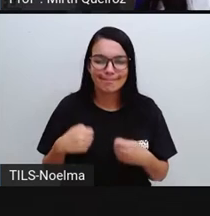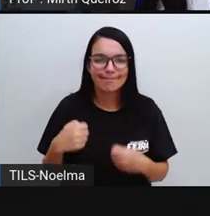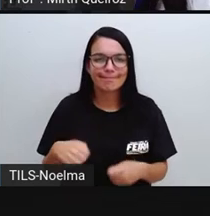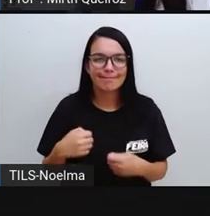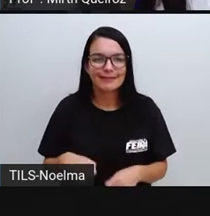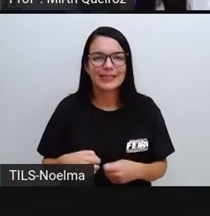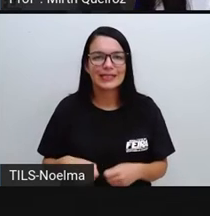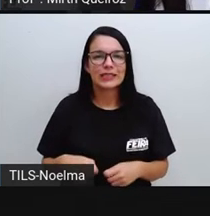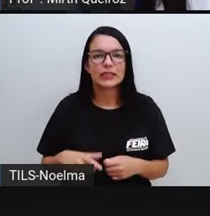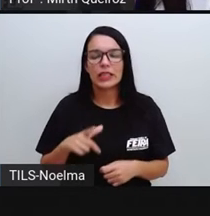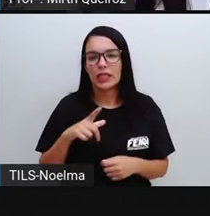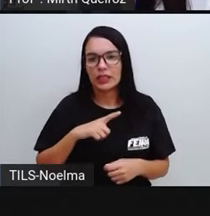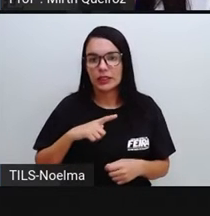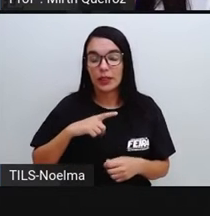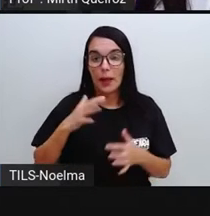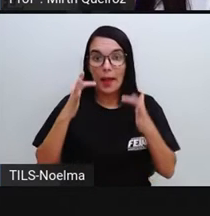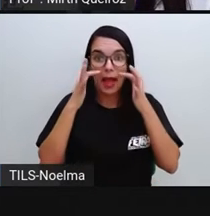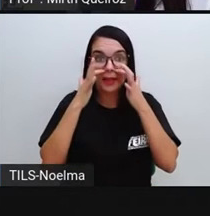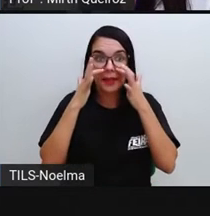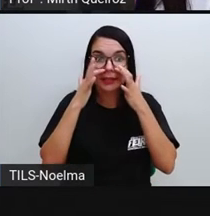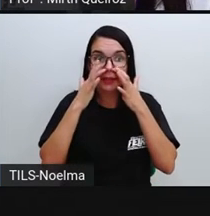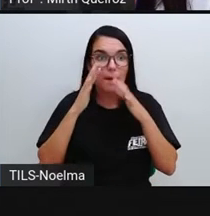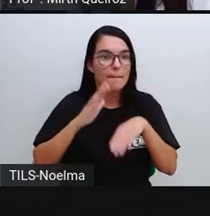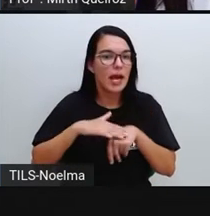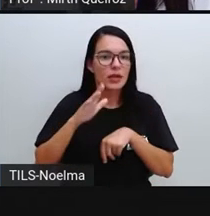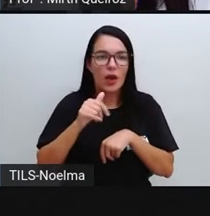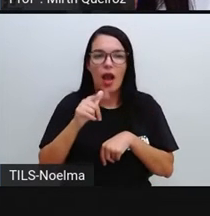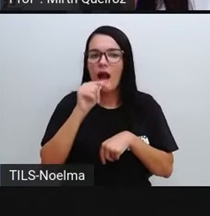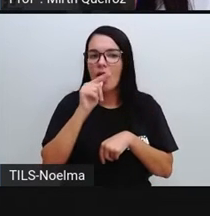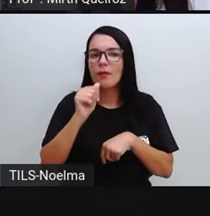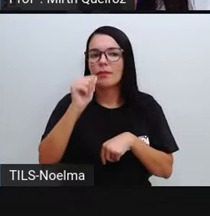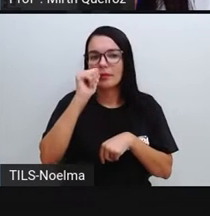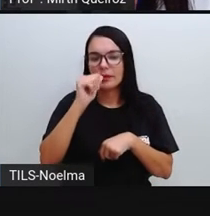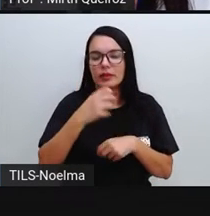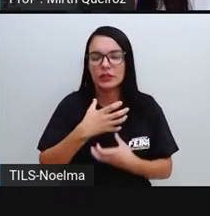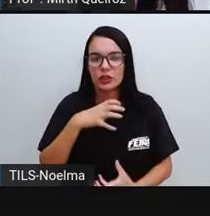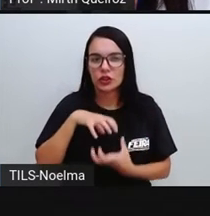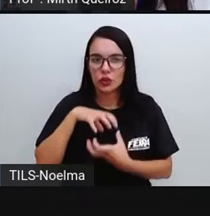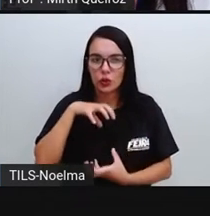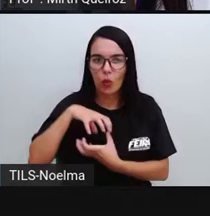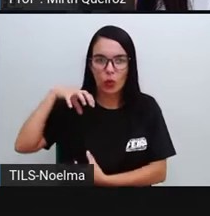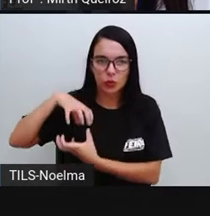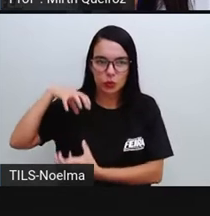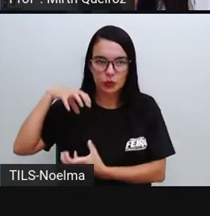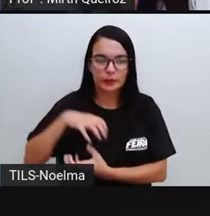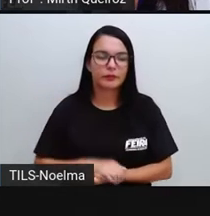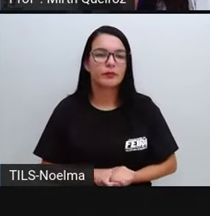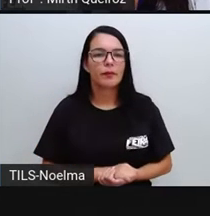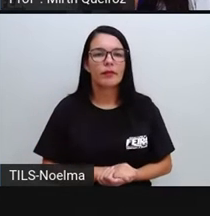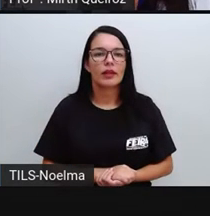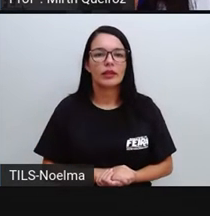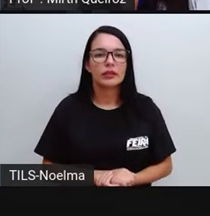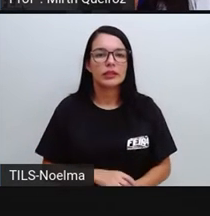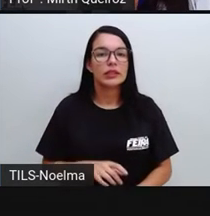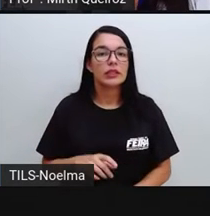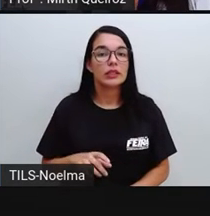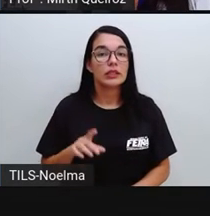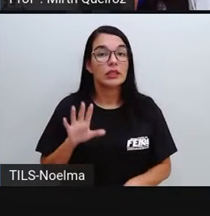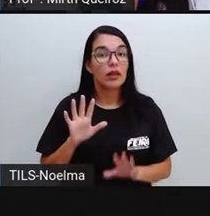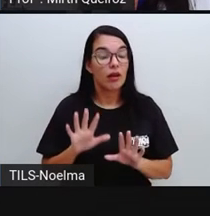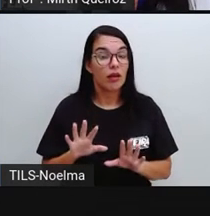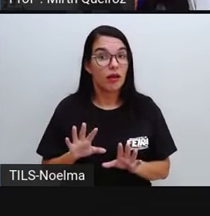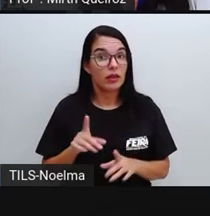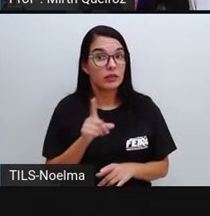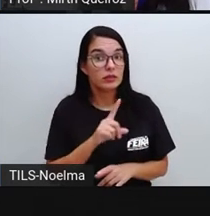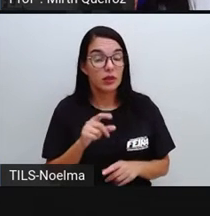Eles têm que Dar mais atenção A questão da hidratação E é importante Também lembrar Que quando A gente tem que tomar água Não é só quando A gente tem